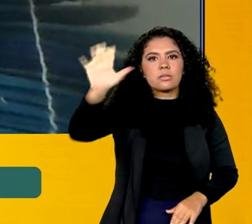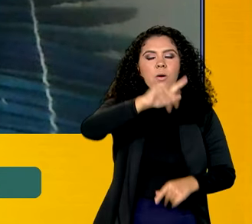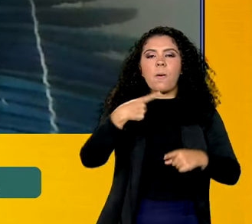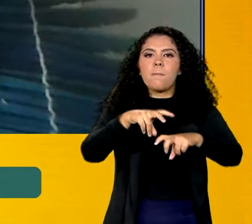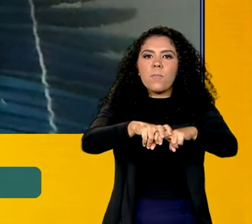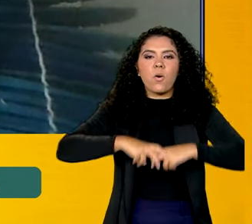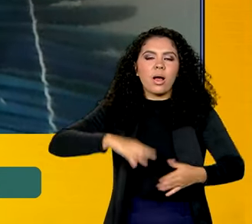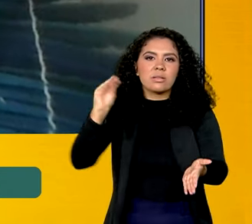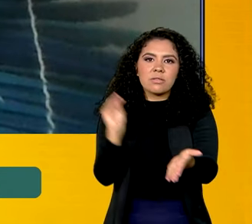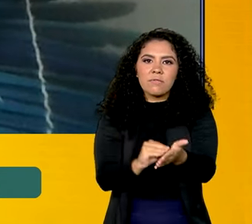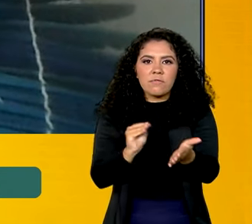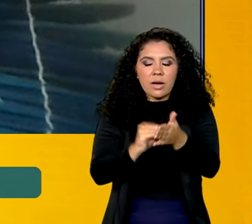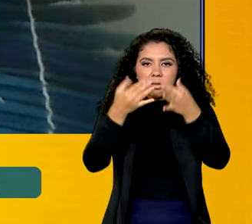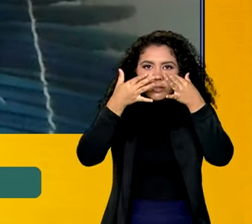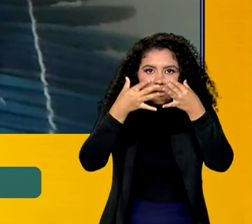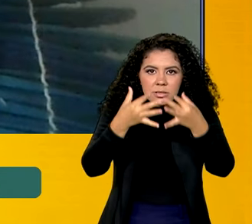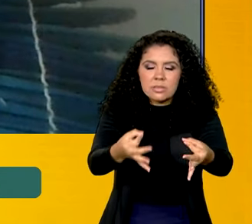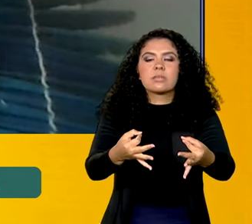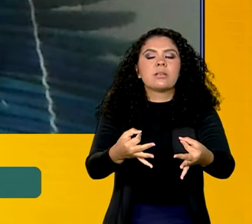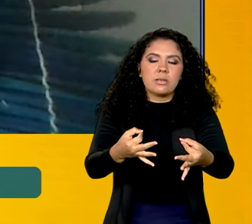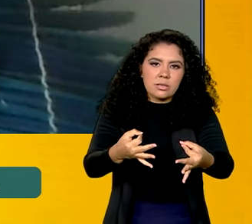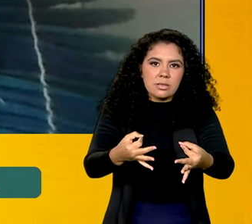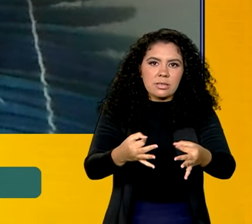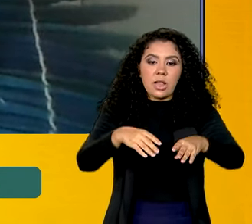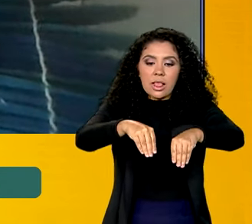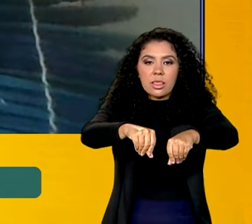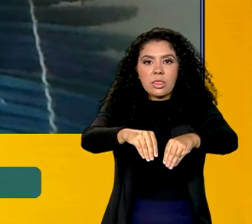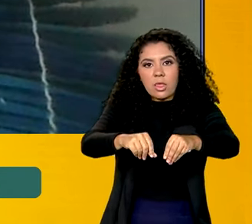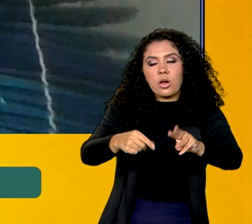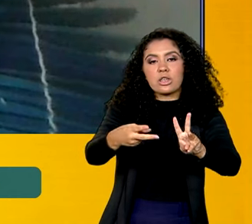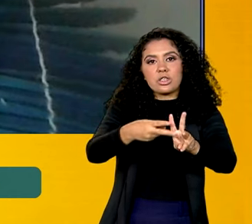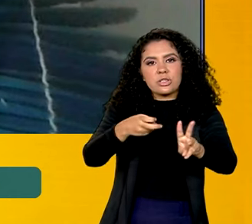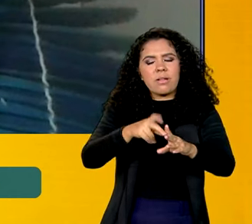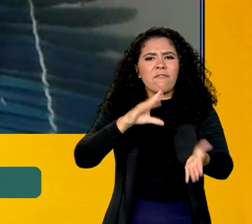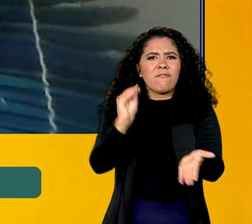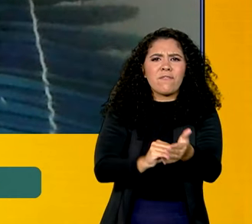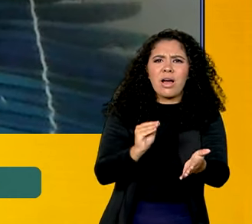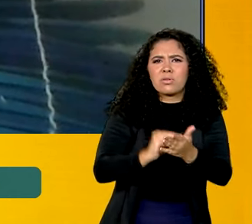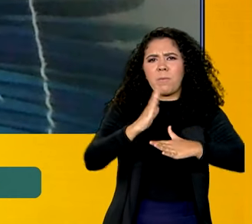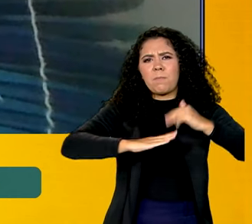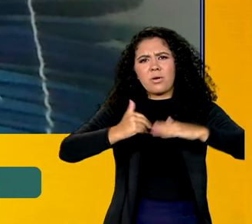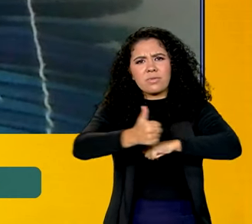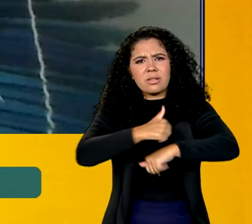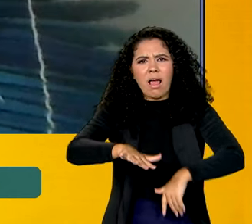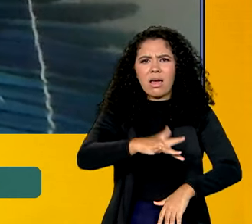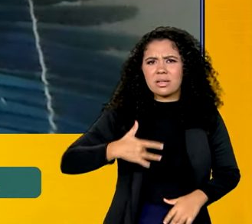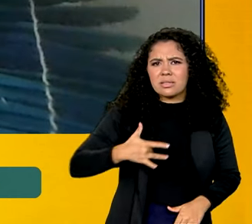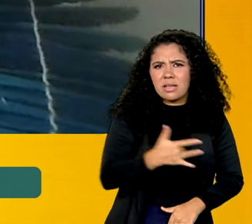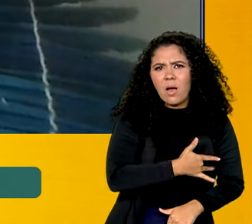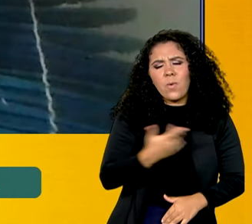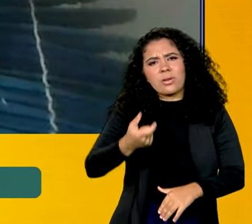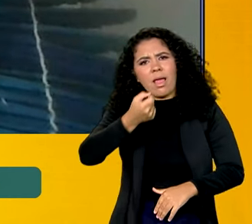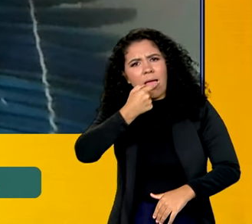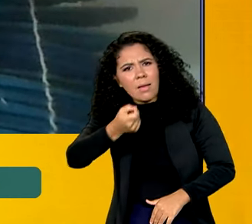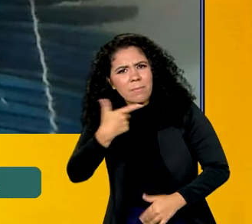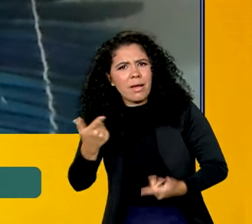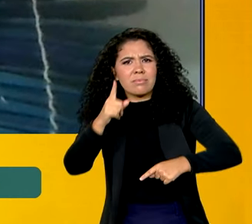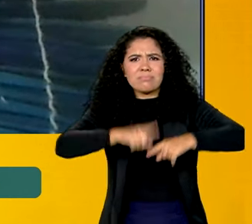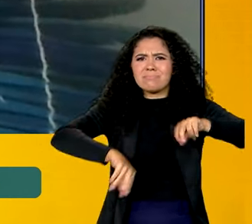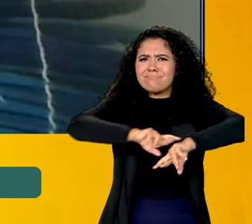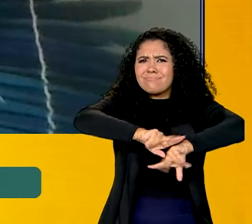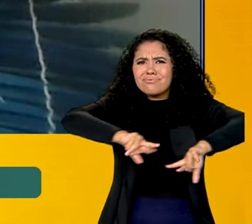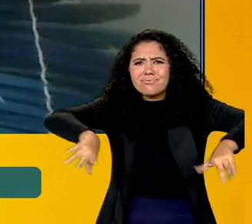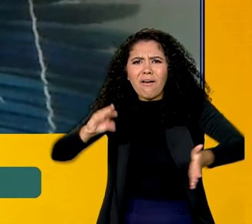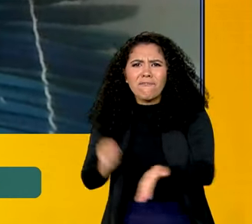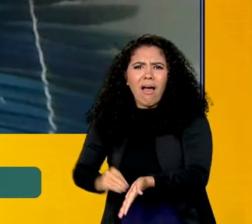em um território indígena no Brasil. Faltavam profissionais de saúde, insumos, medicamentos, muitos polos e